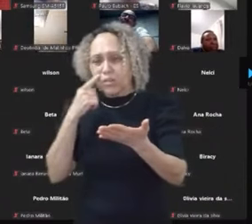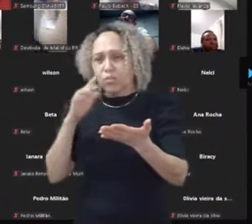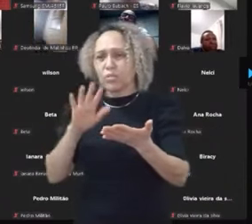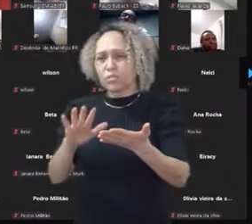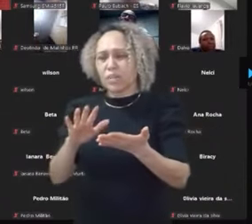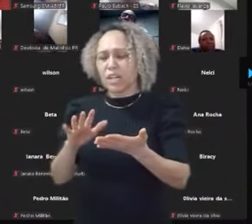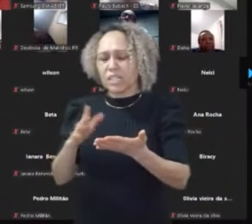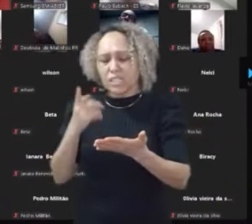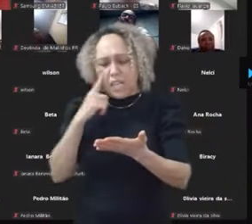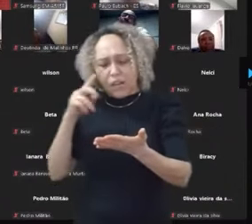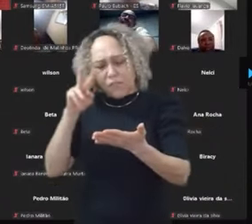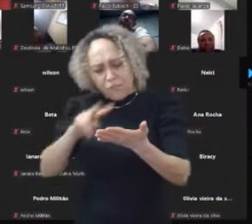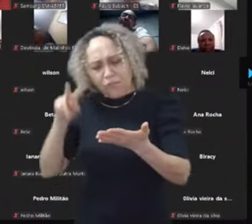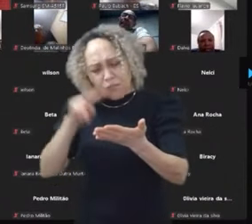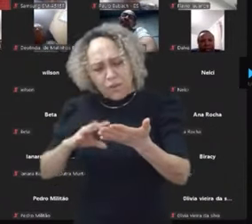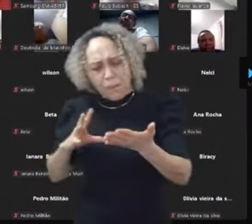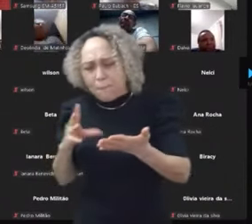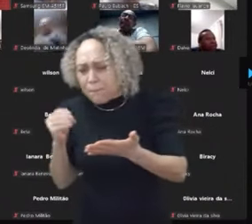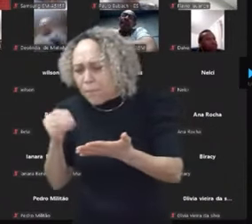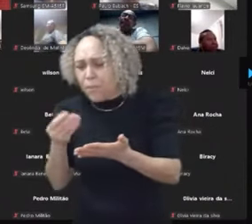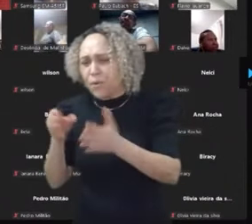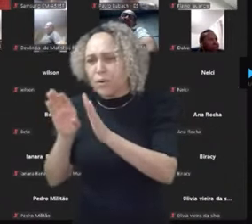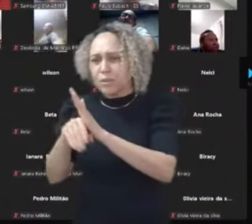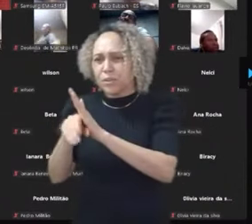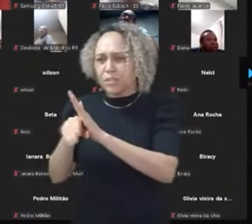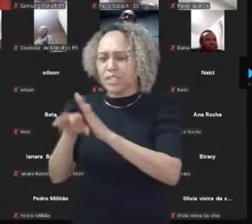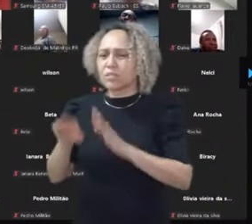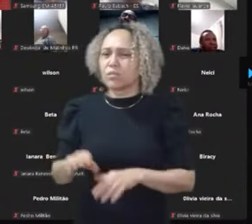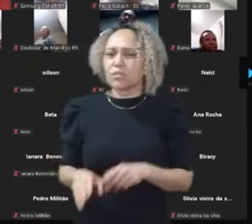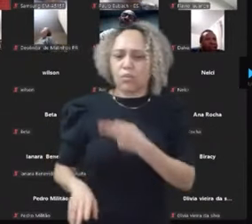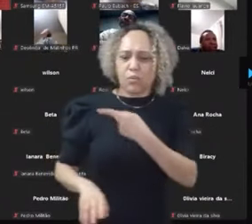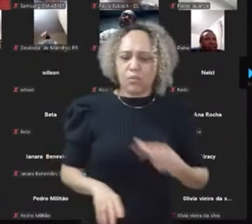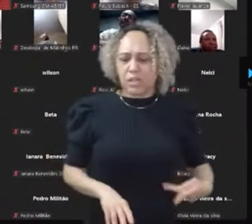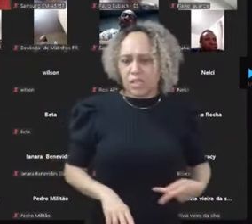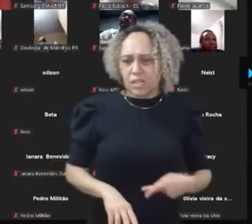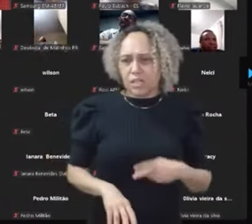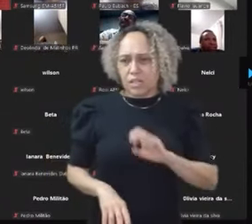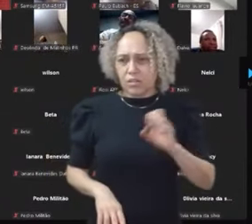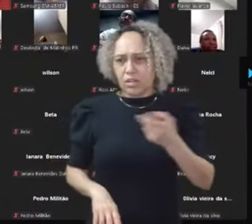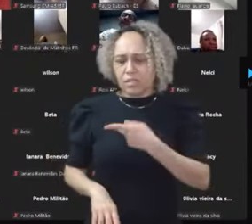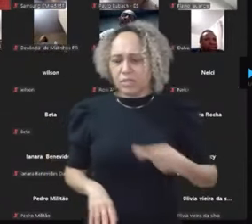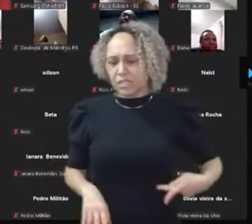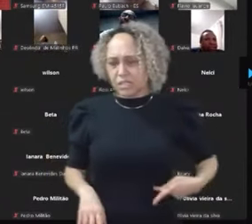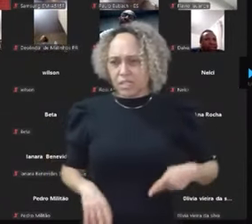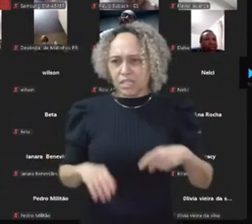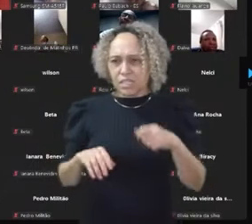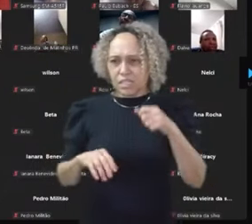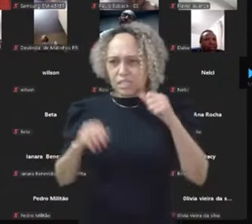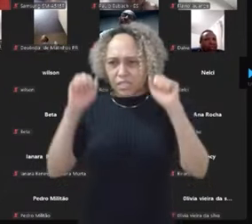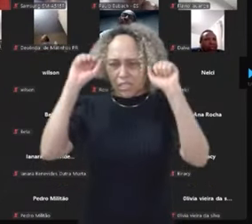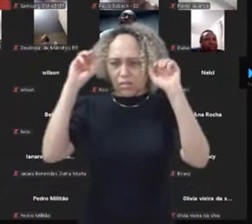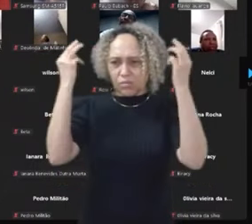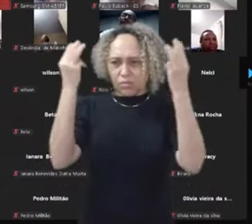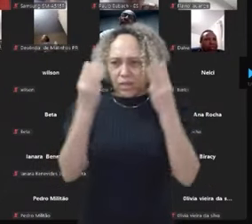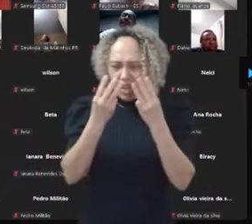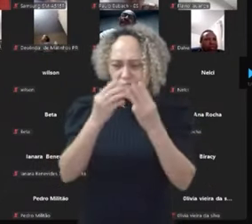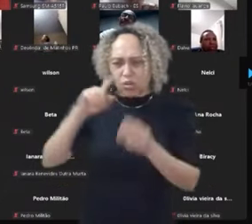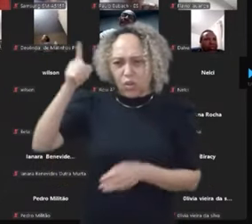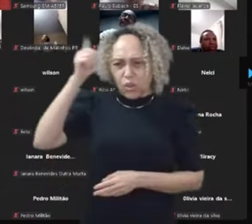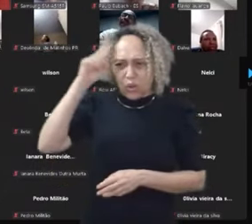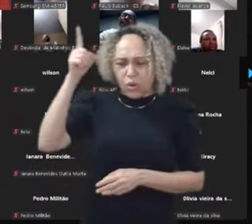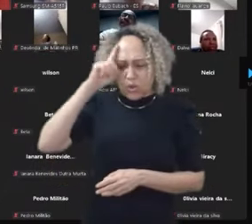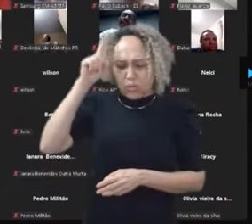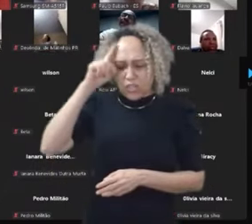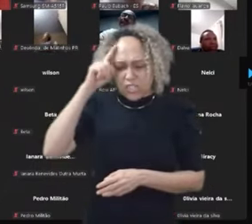muito o conteúdo deles. O Lopes Obrador do México fez a mesma coisa. Todos os dias ele fazia um evento num